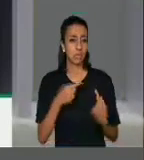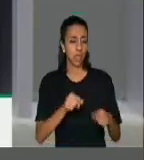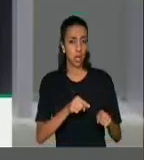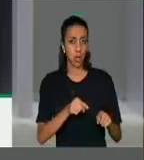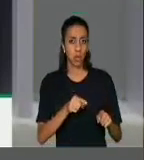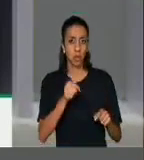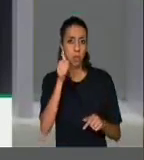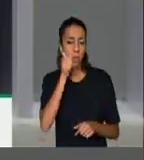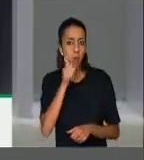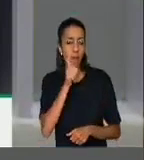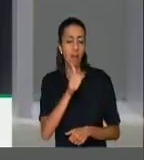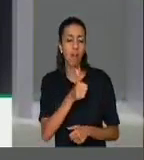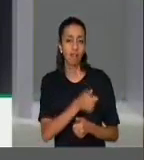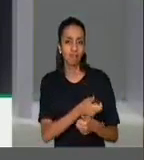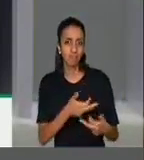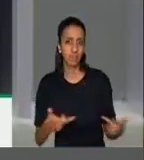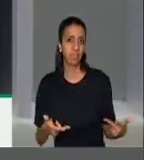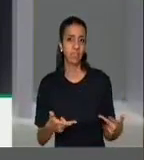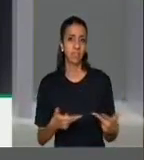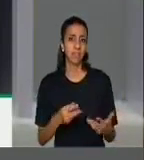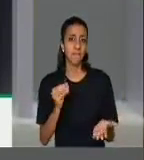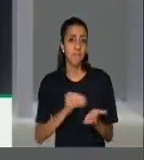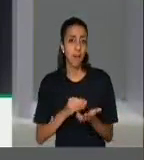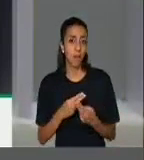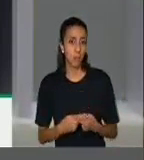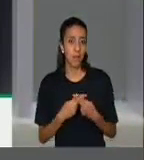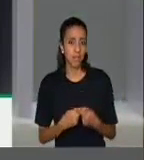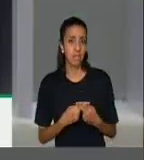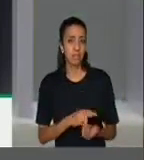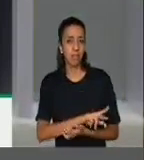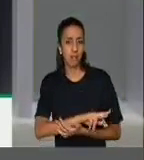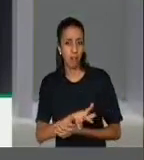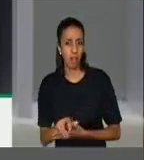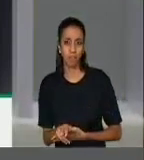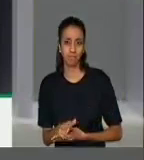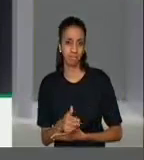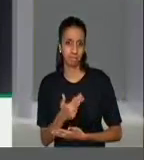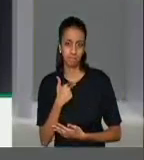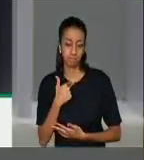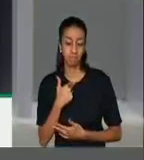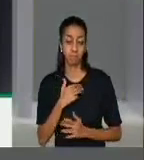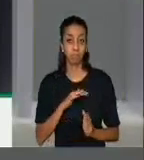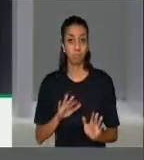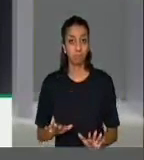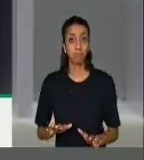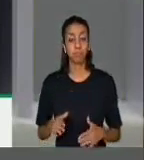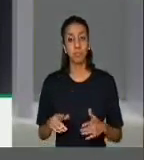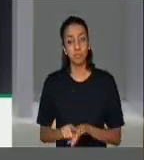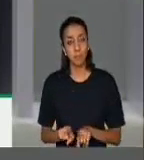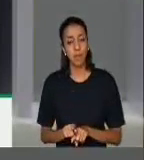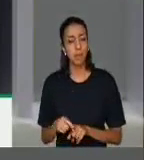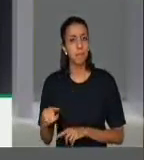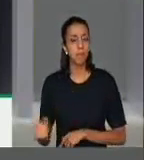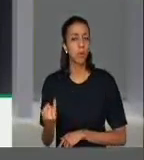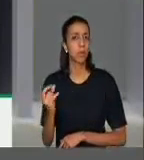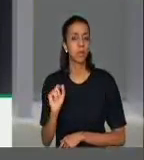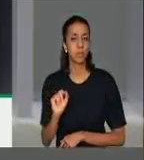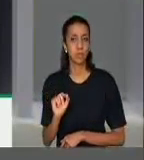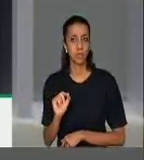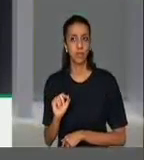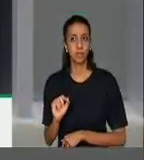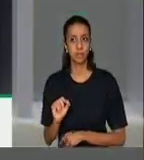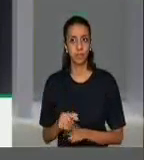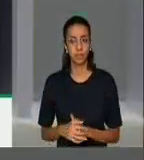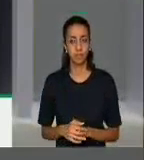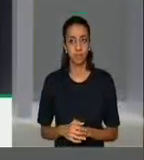as mulheres, enfim, a intolerância. Ao mesmo tempo, é fundamental promover a criação